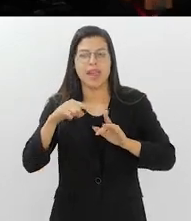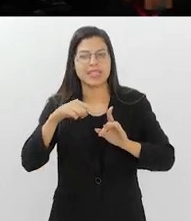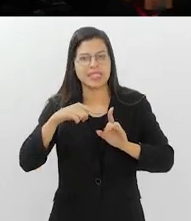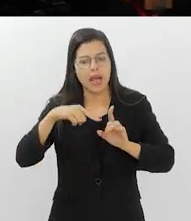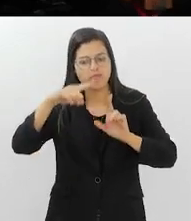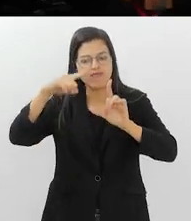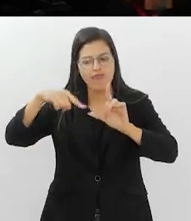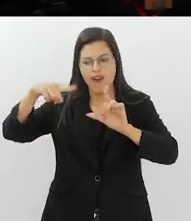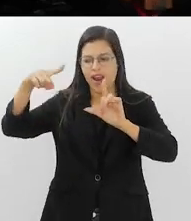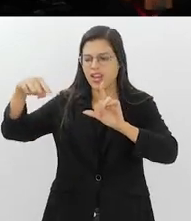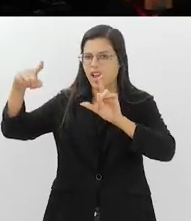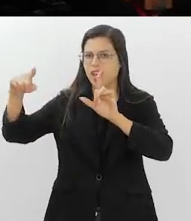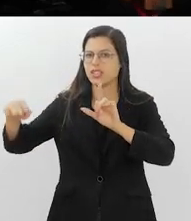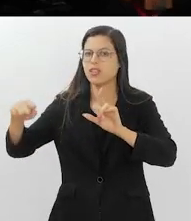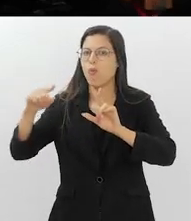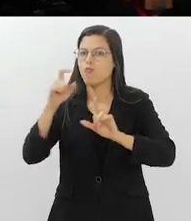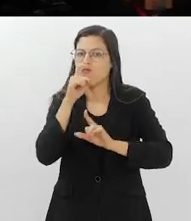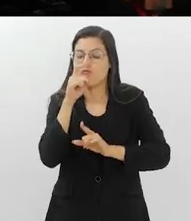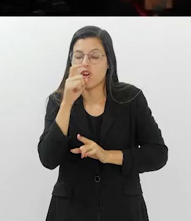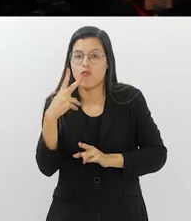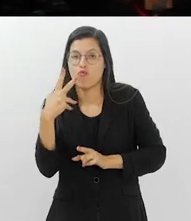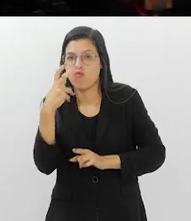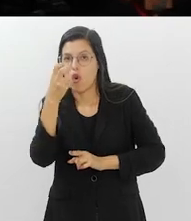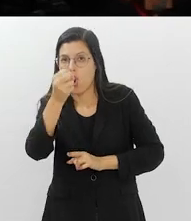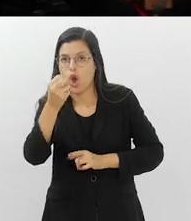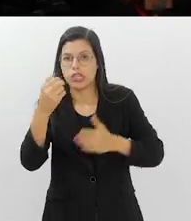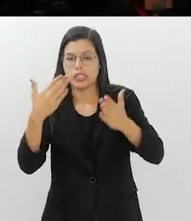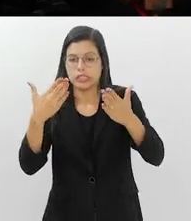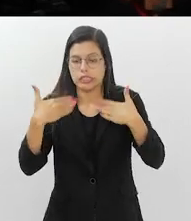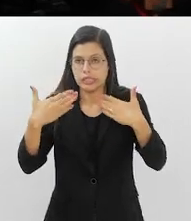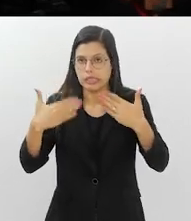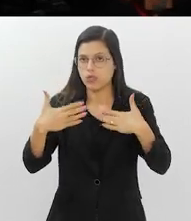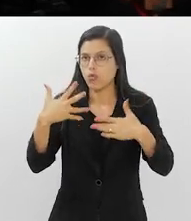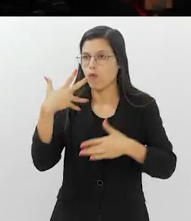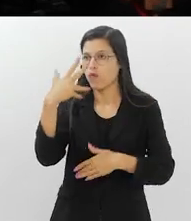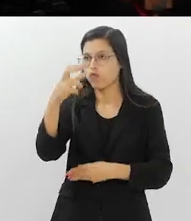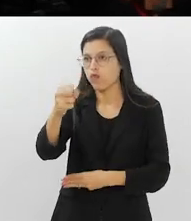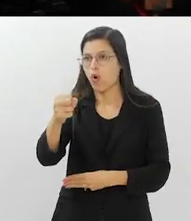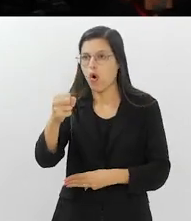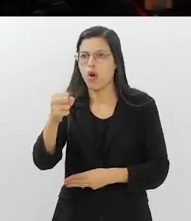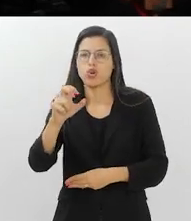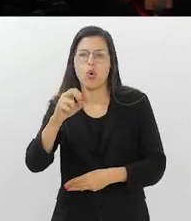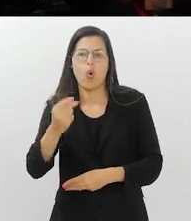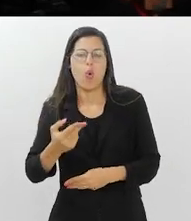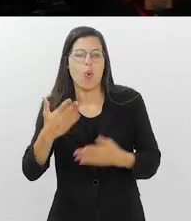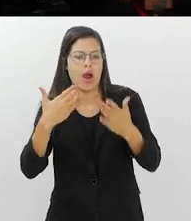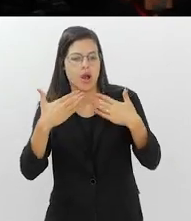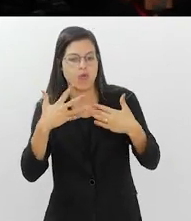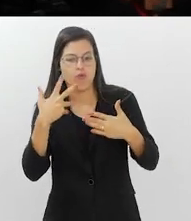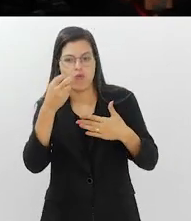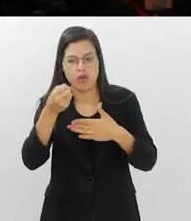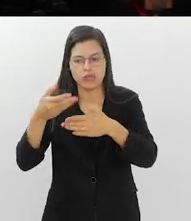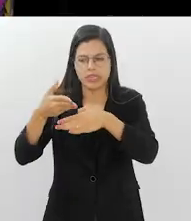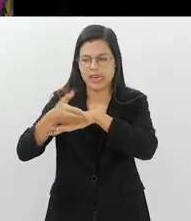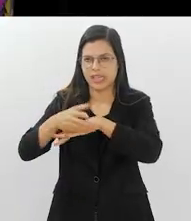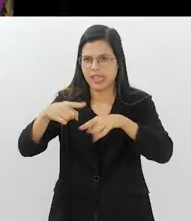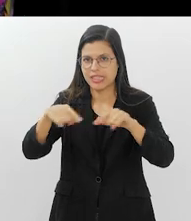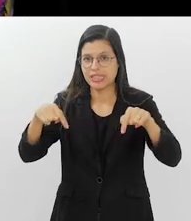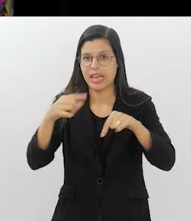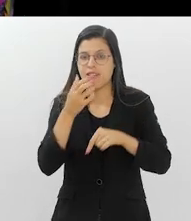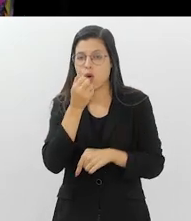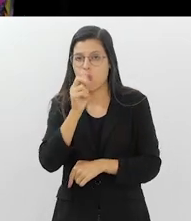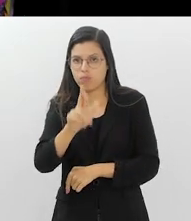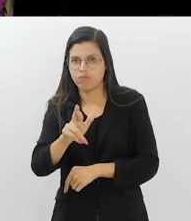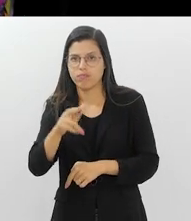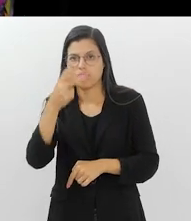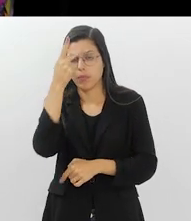um frio intenso e um calor muito forte e, eventualmente, até estar num calor muito forte e entrar no ar-condicionado para uma pessoa idosa,